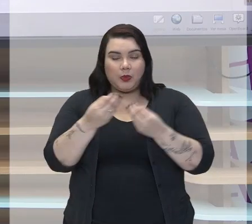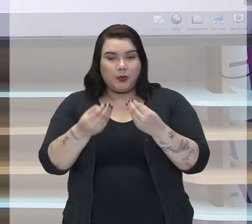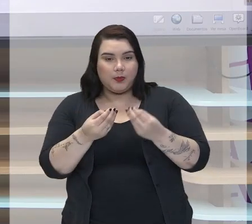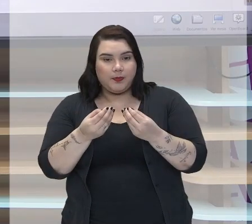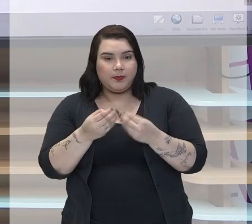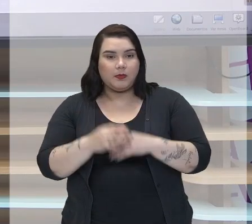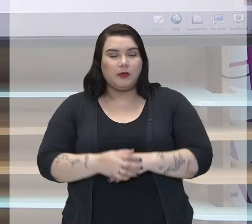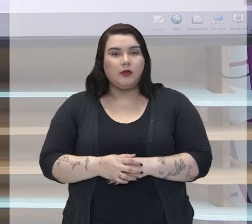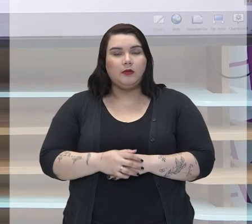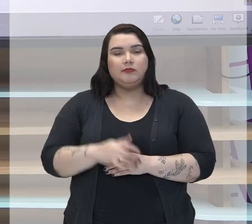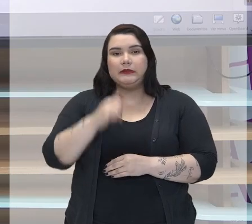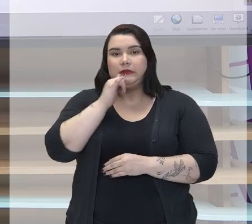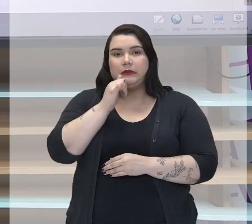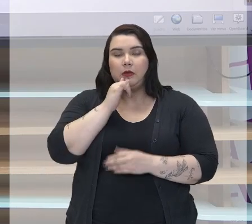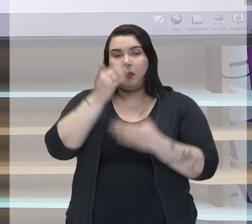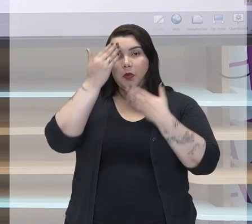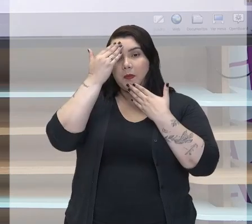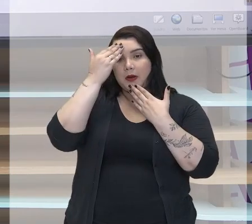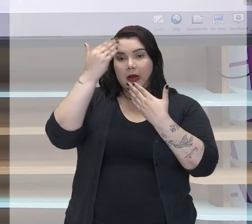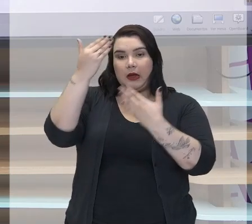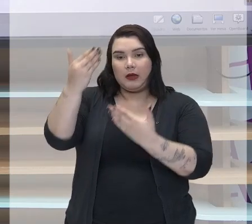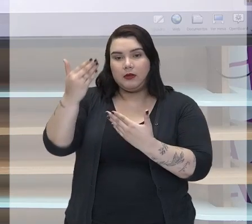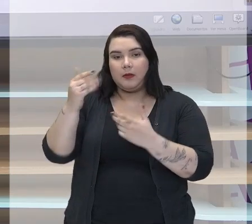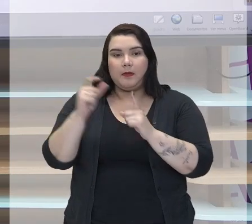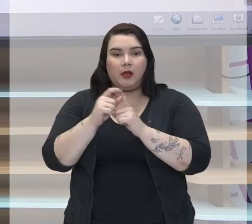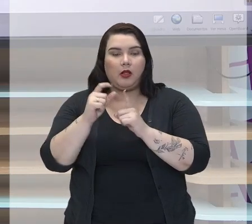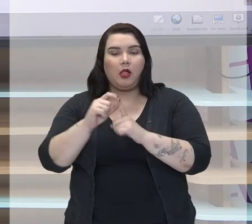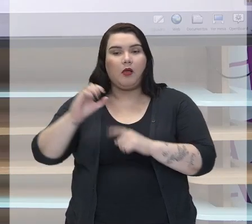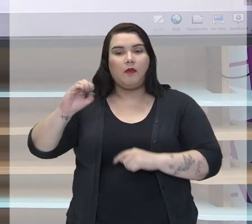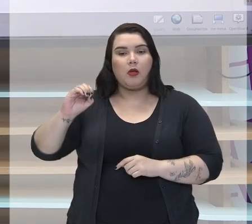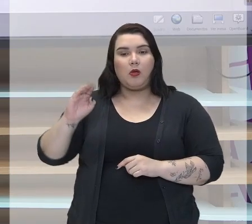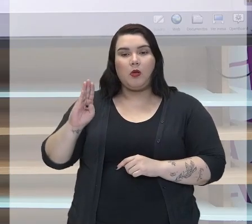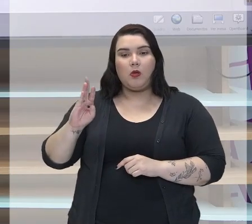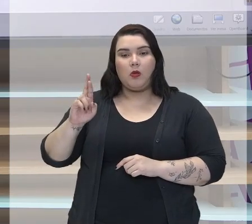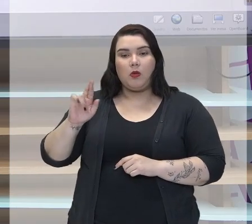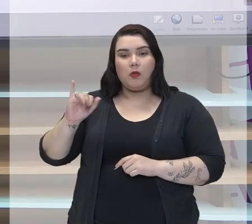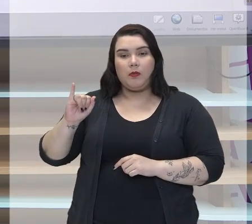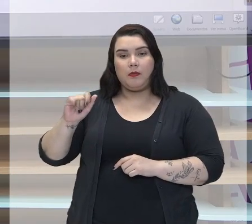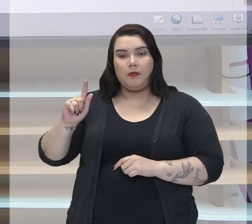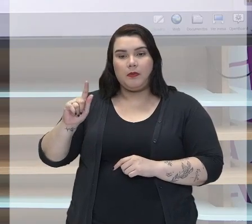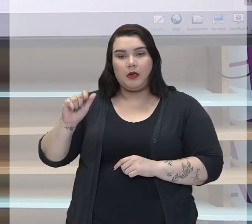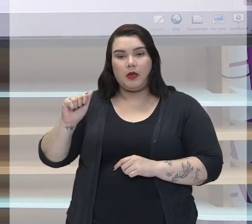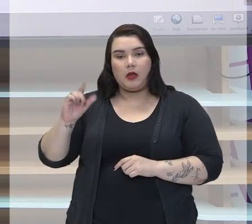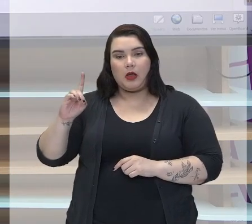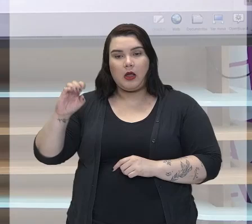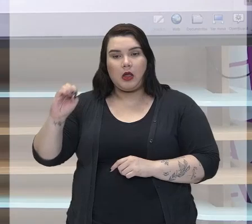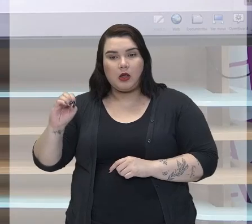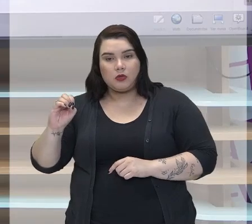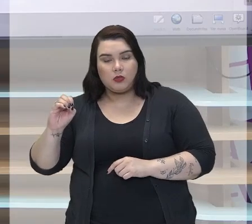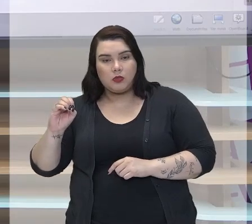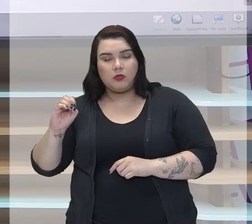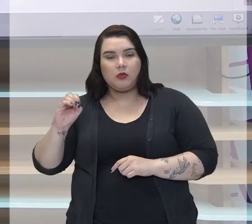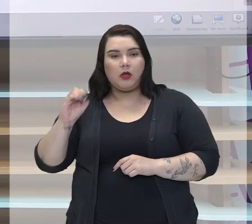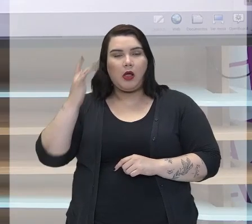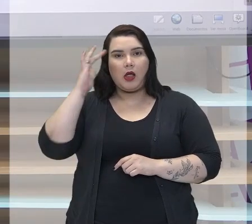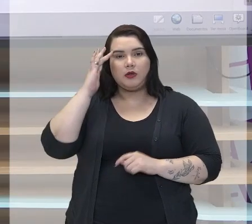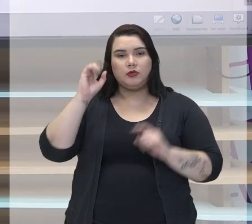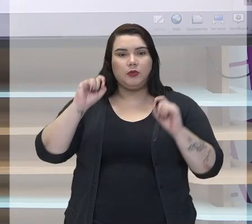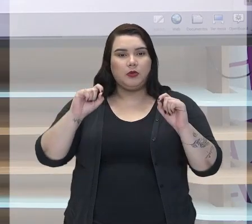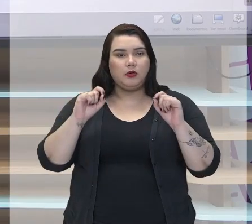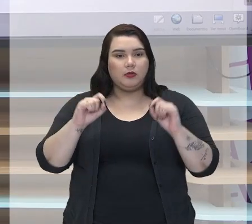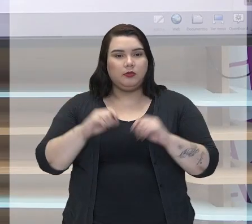obrigado e obrigada. Tem gente até que acha que o obrigado